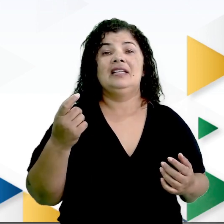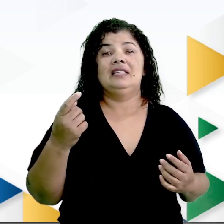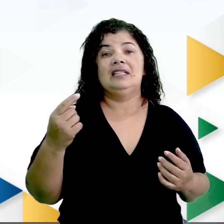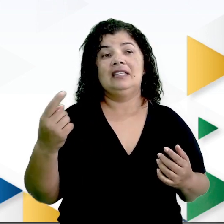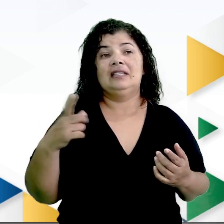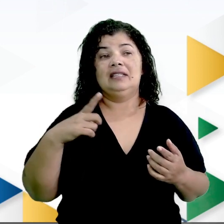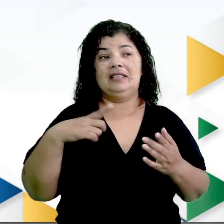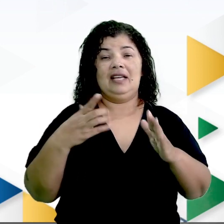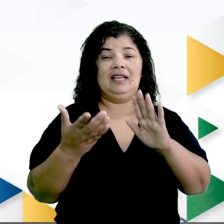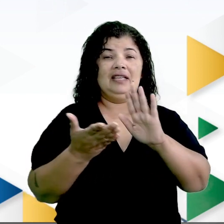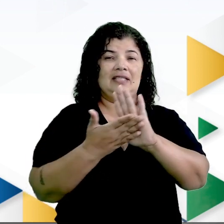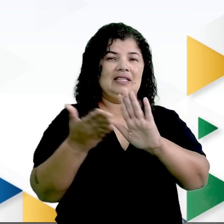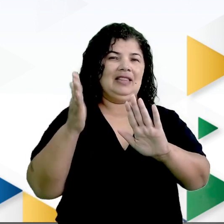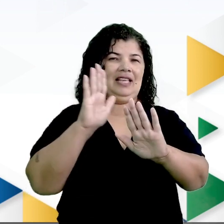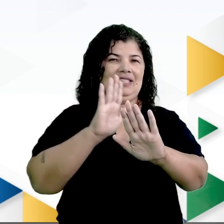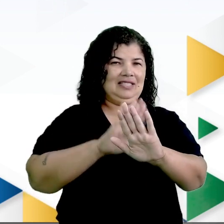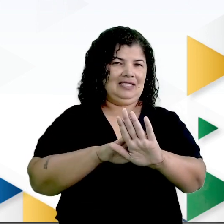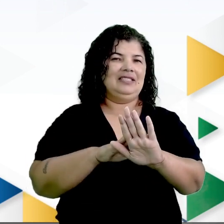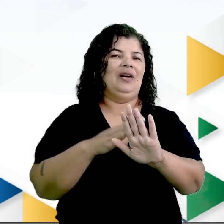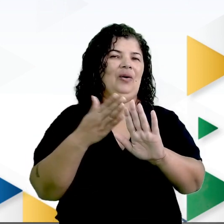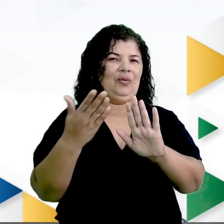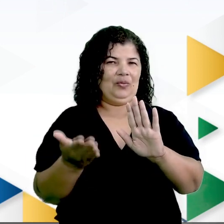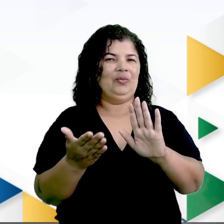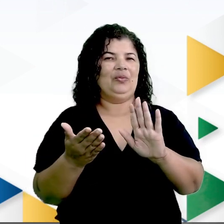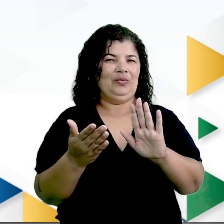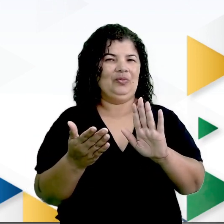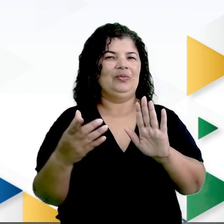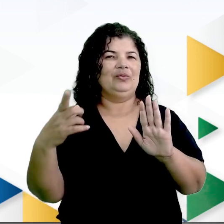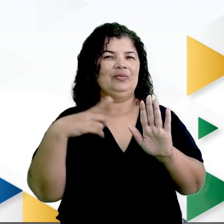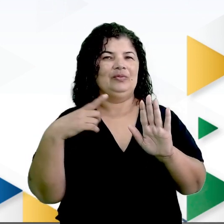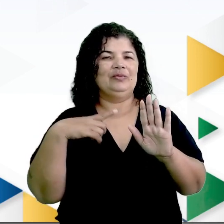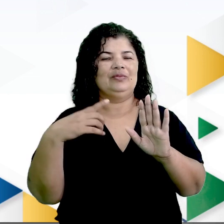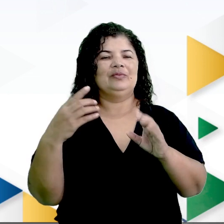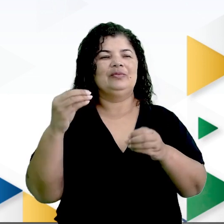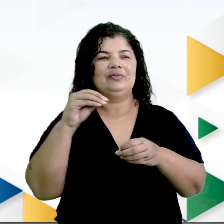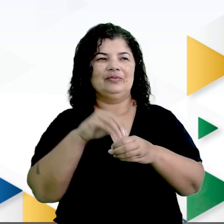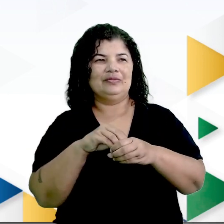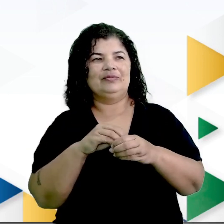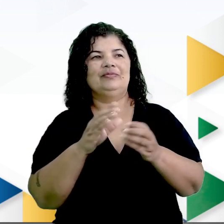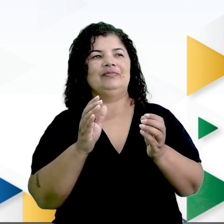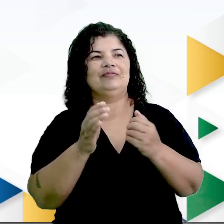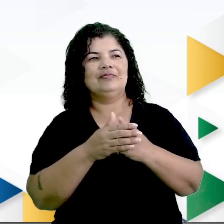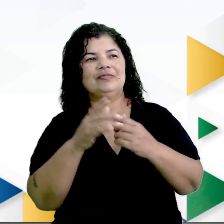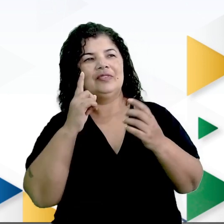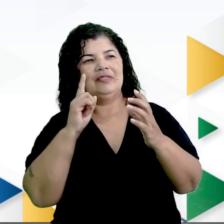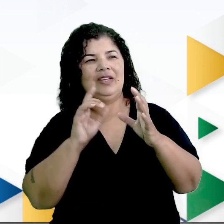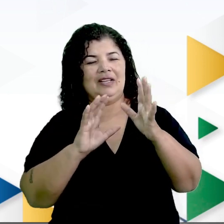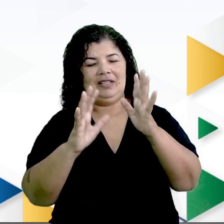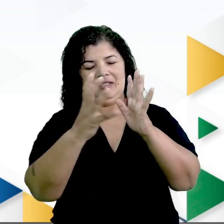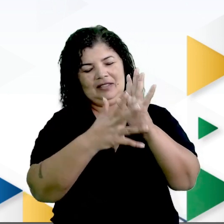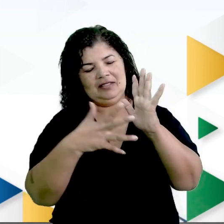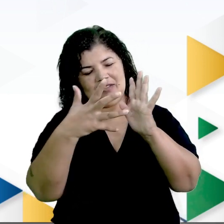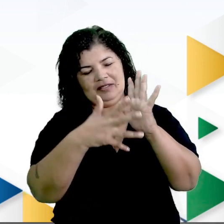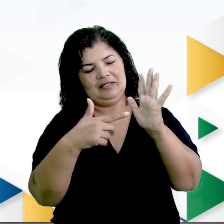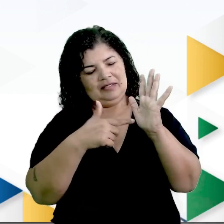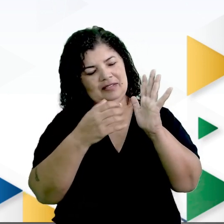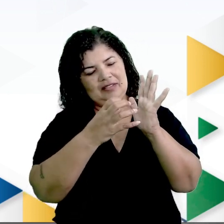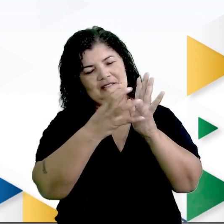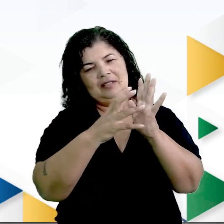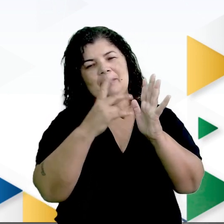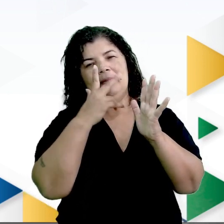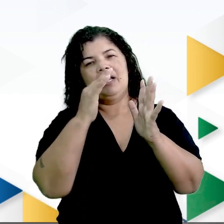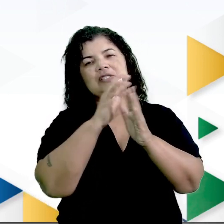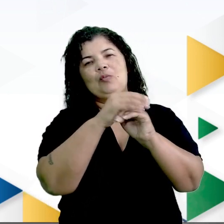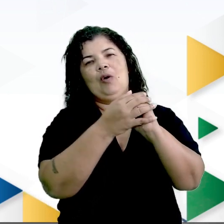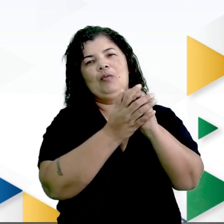Veja o elemento verbal, o elemento não verbal. Veja só as espumas aí, o brilho. E dá algo a uma ideia